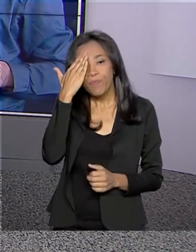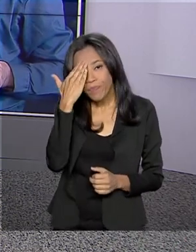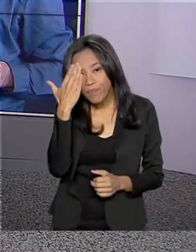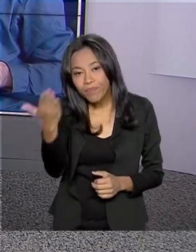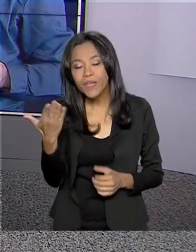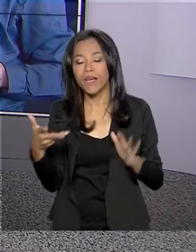participação.